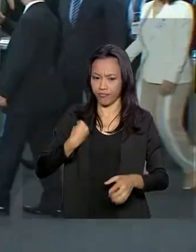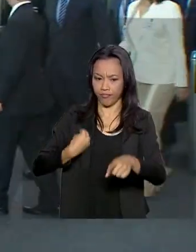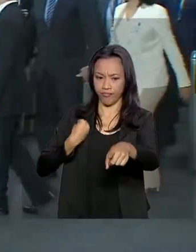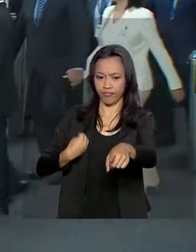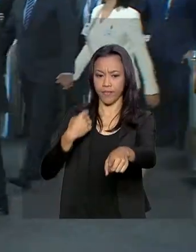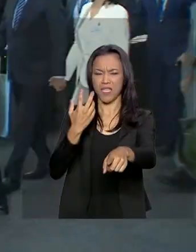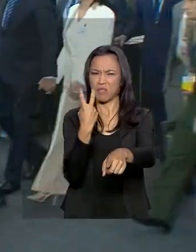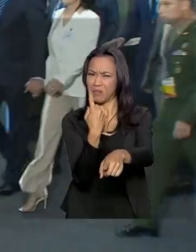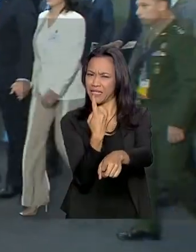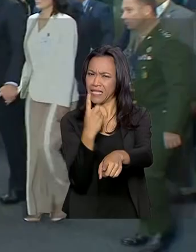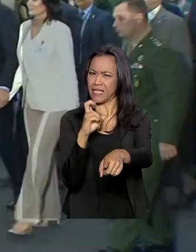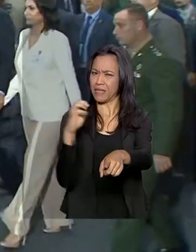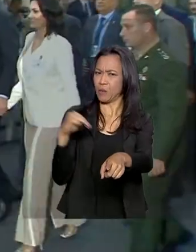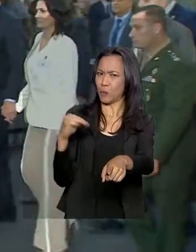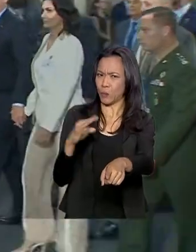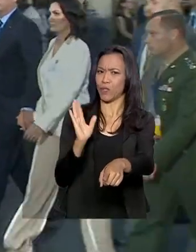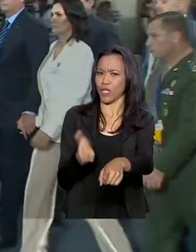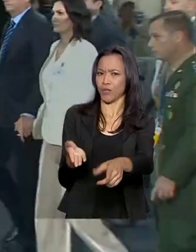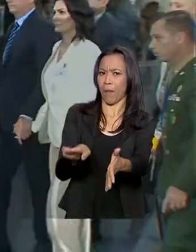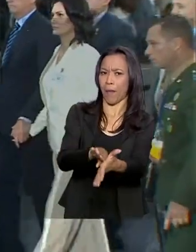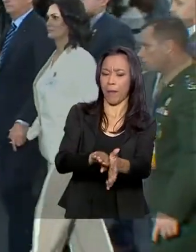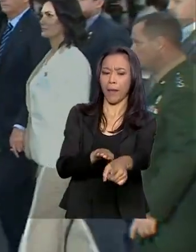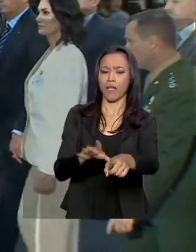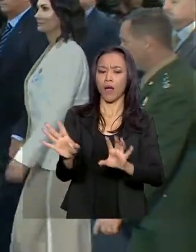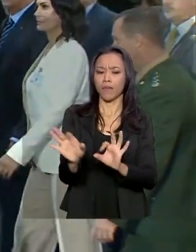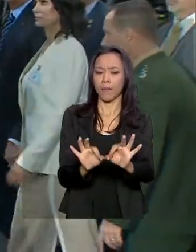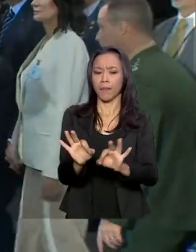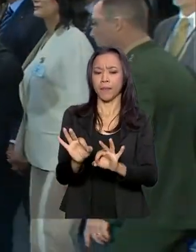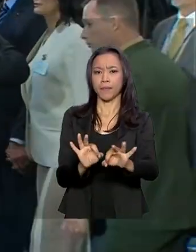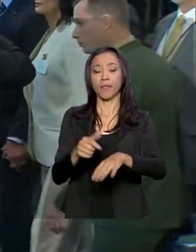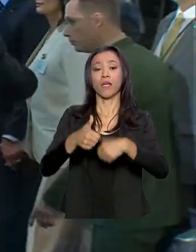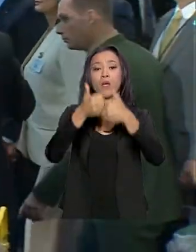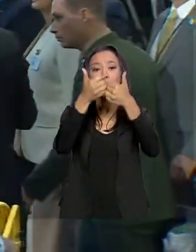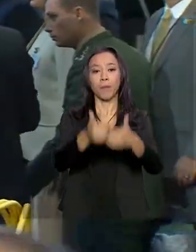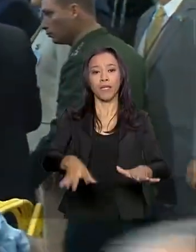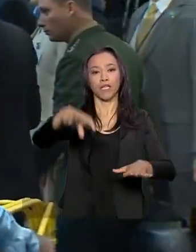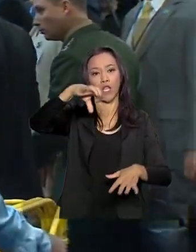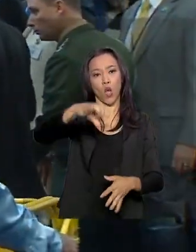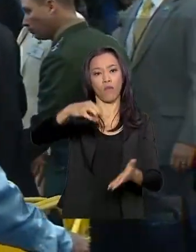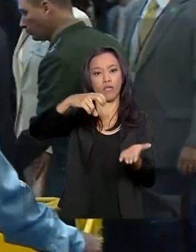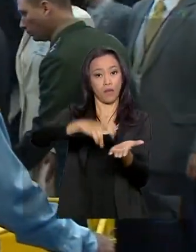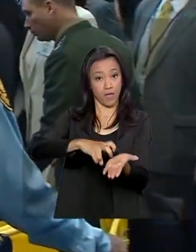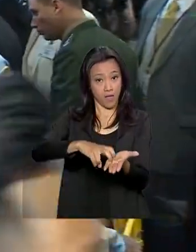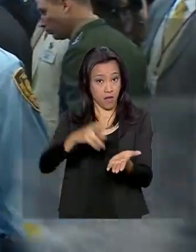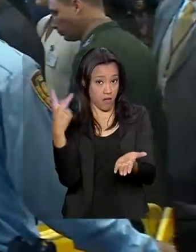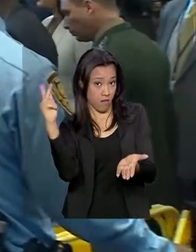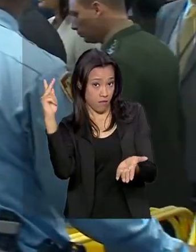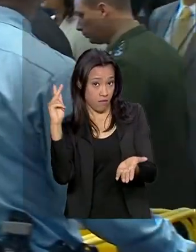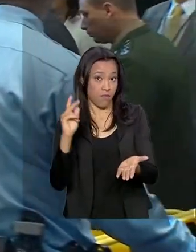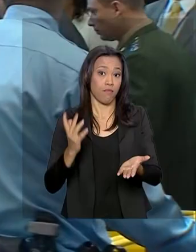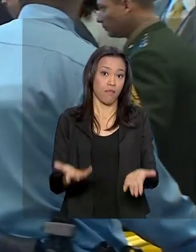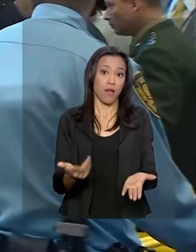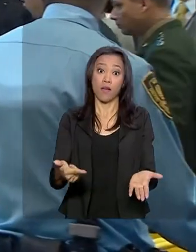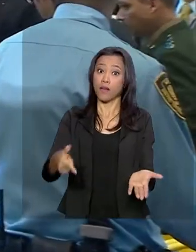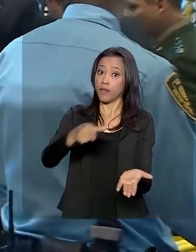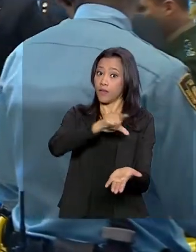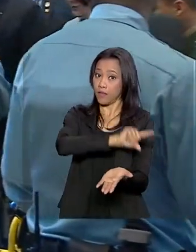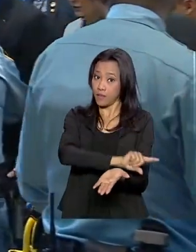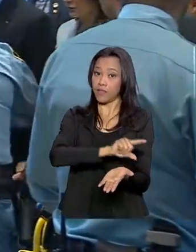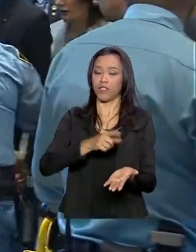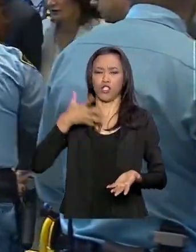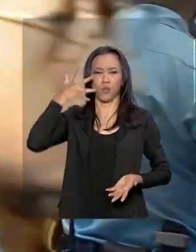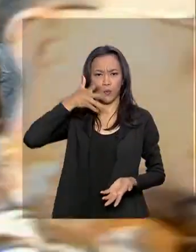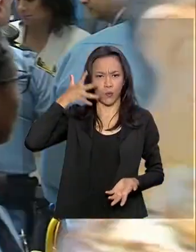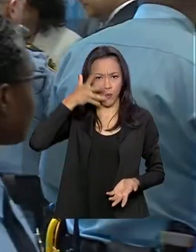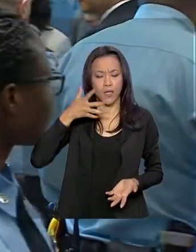15 minutos e está previsto para fazer esse discurso às 9 horas da manhã, a partir das 9 horas da manhã. Antes de fazer o